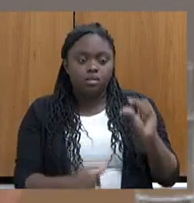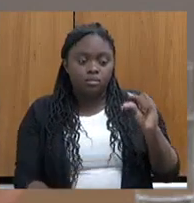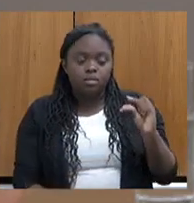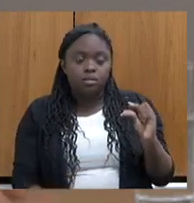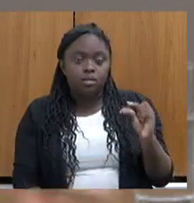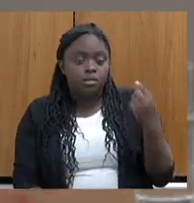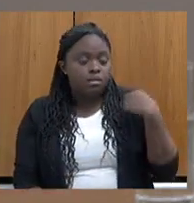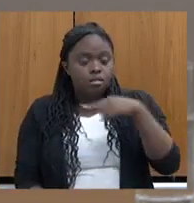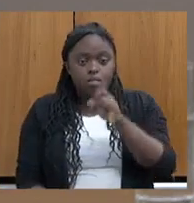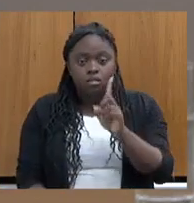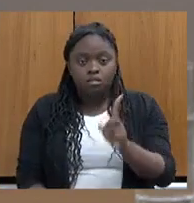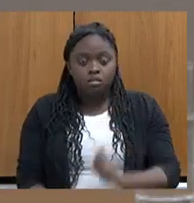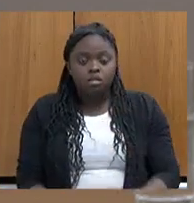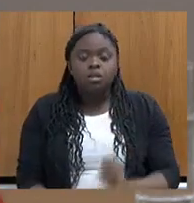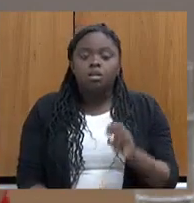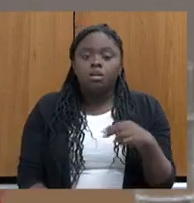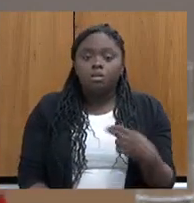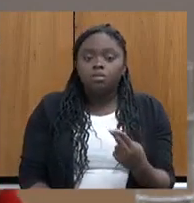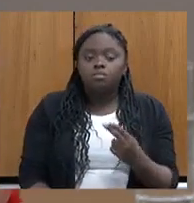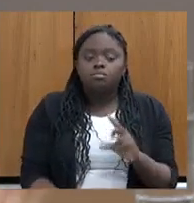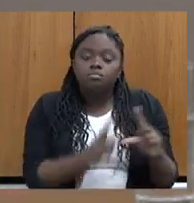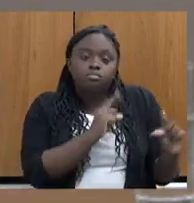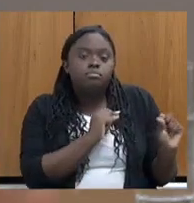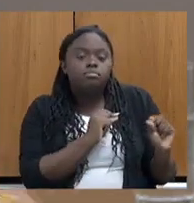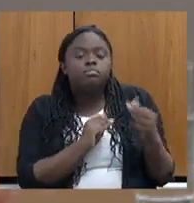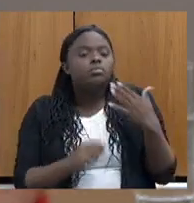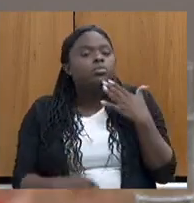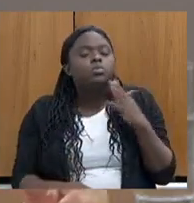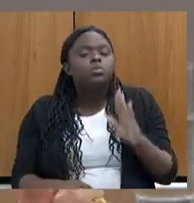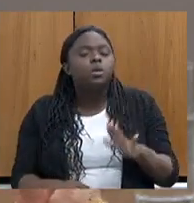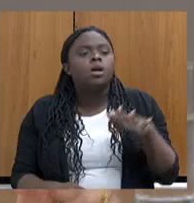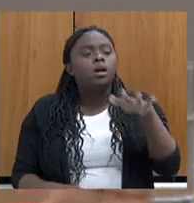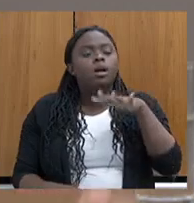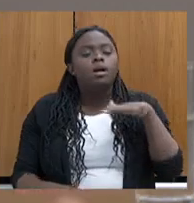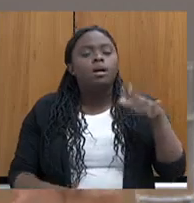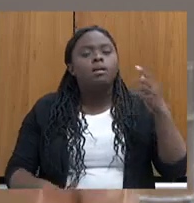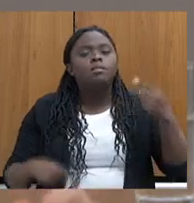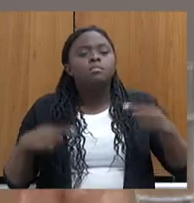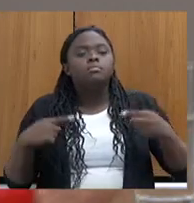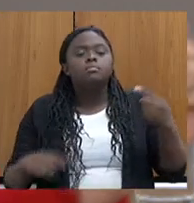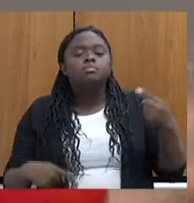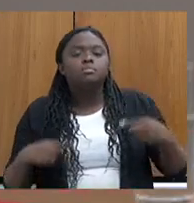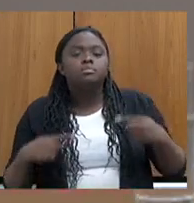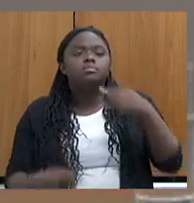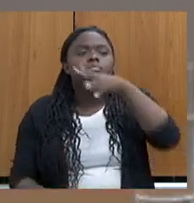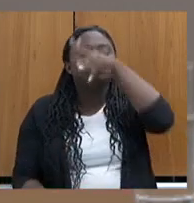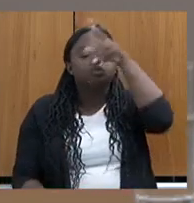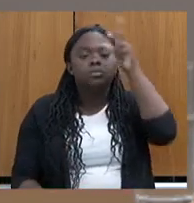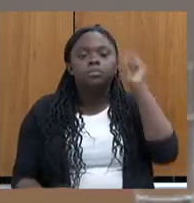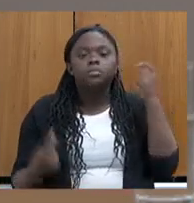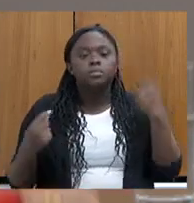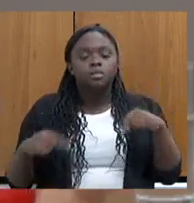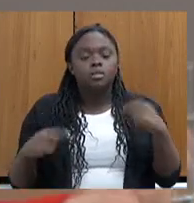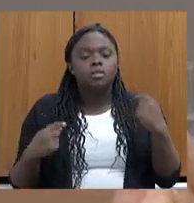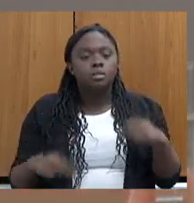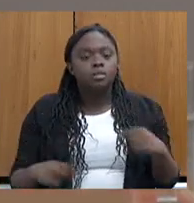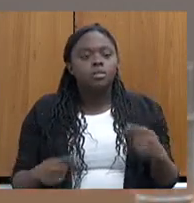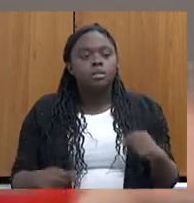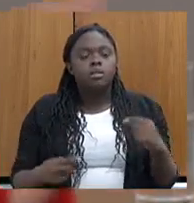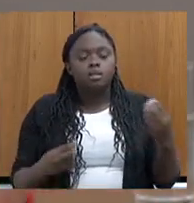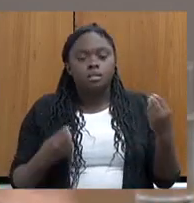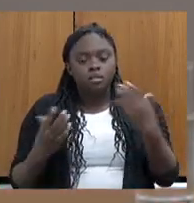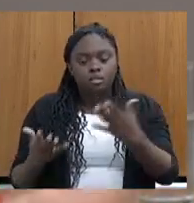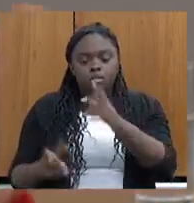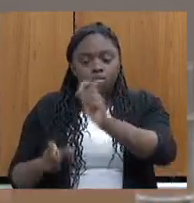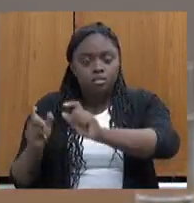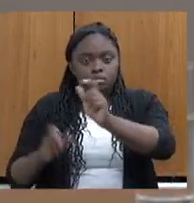não vão. Ou evadem. Então, quais políticas públicas nós precisamos agregar a esse, a essas pessoas,